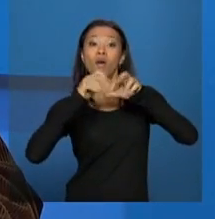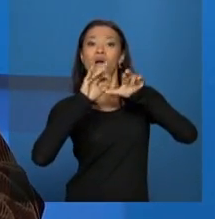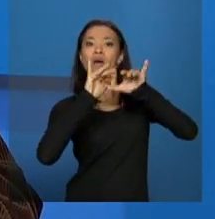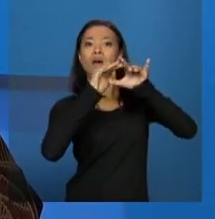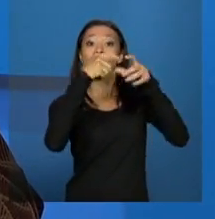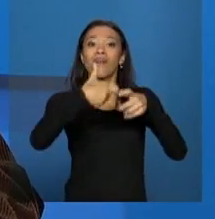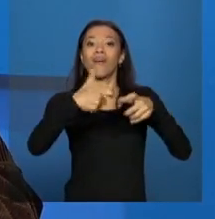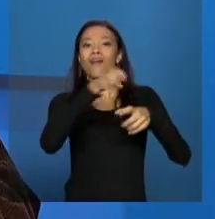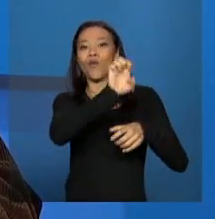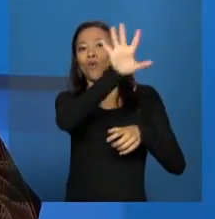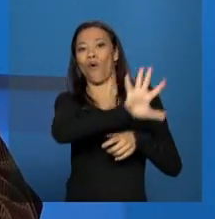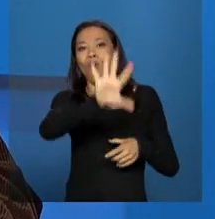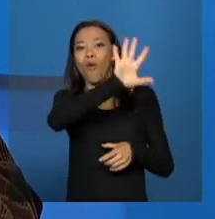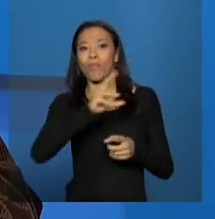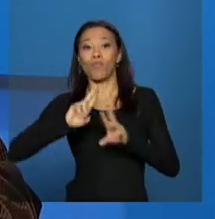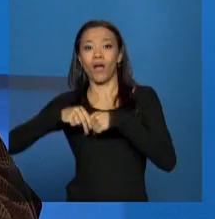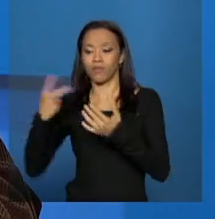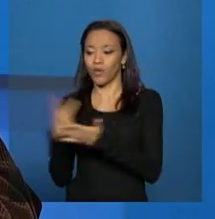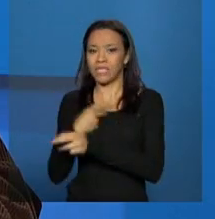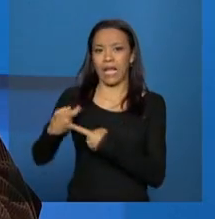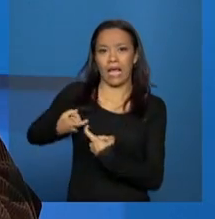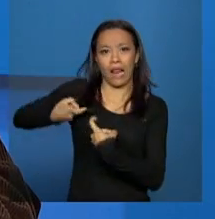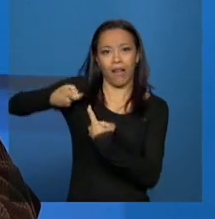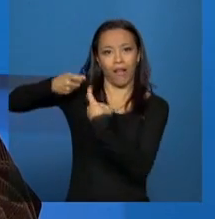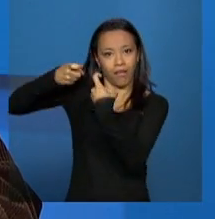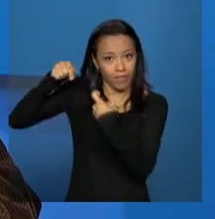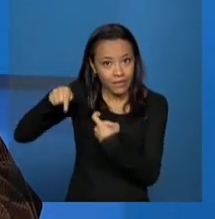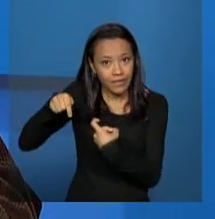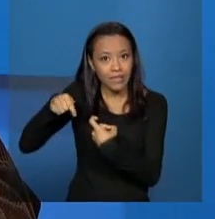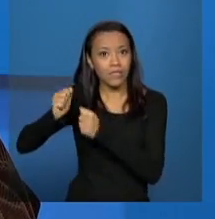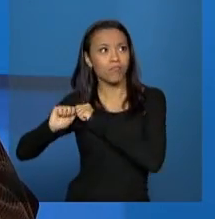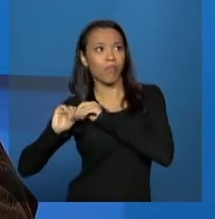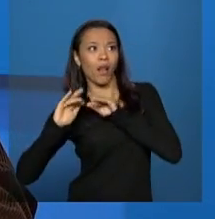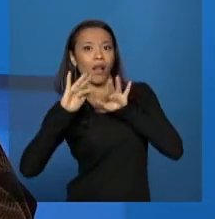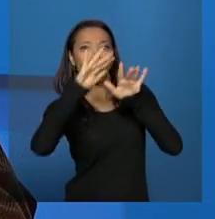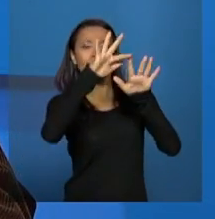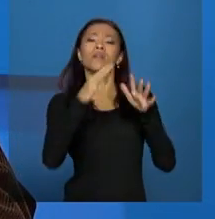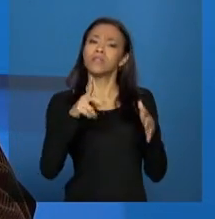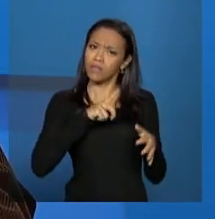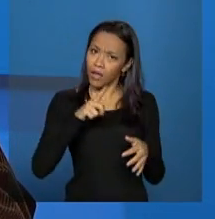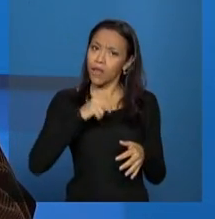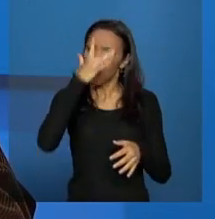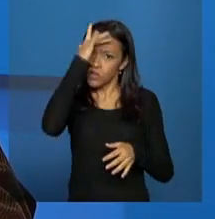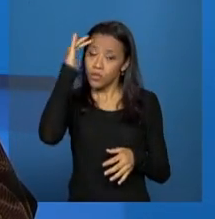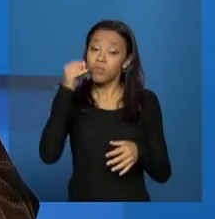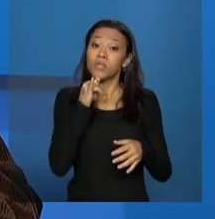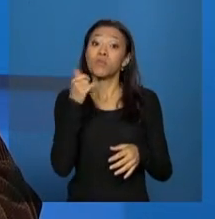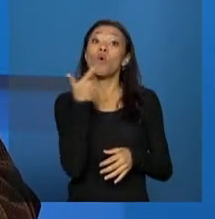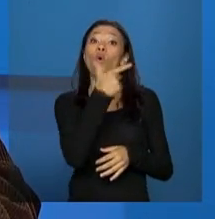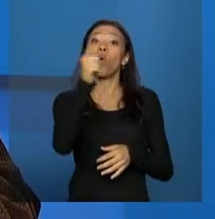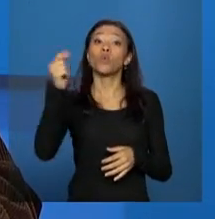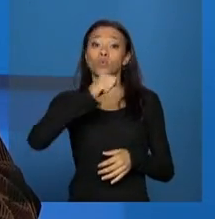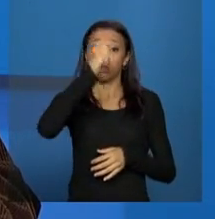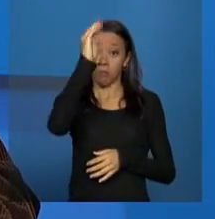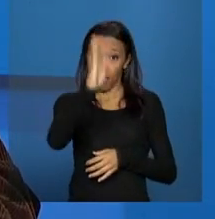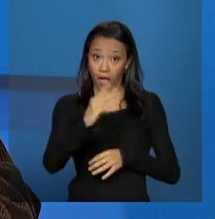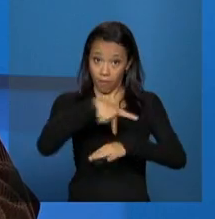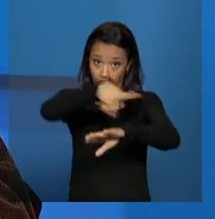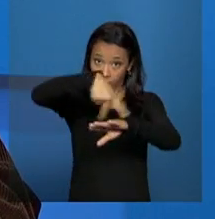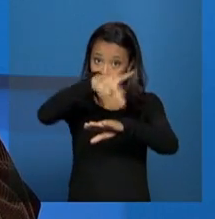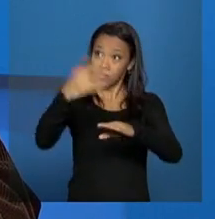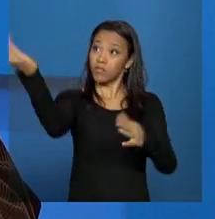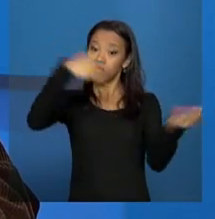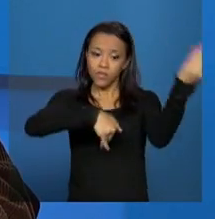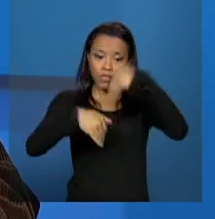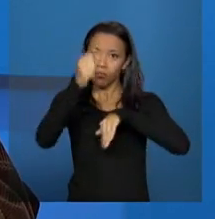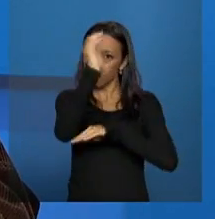de guerra e tal. Nosso país a gente vive alguma coisa semelhante a isso, né, tem vindo para cá pessoas de outros países e que vêm buscar, né, aqui